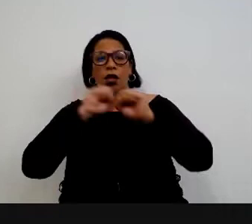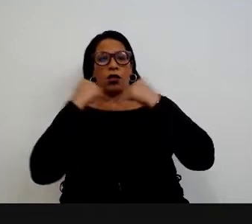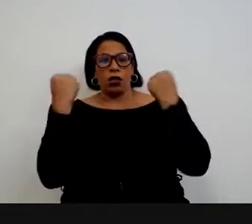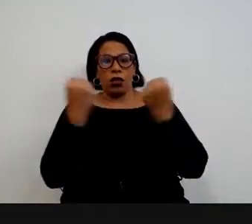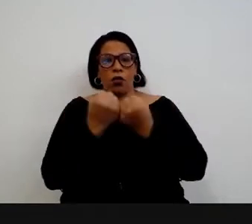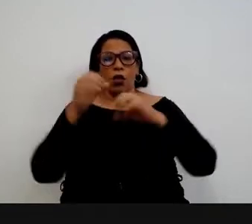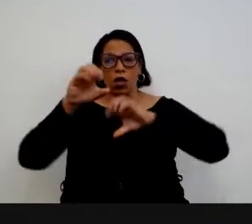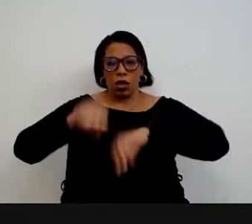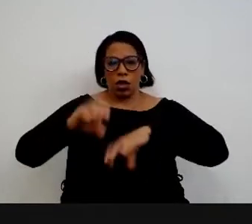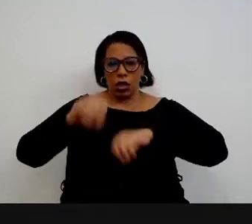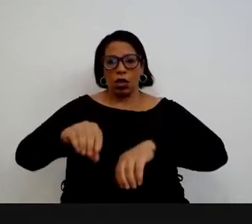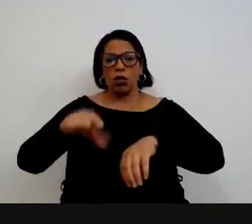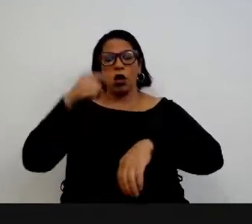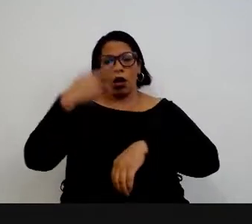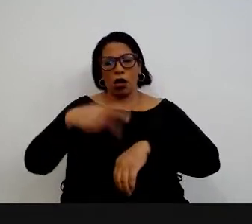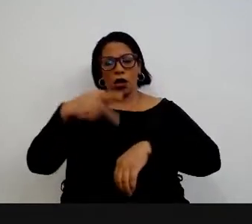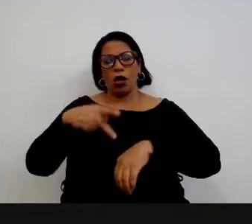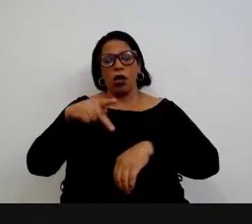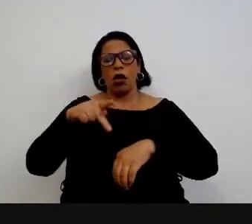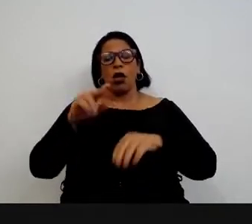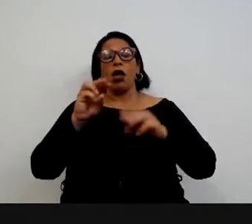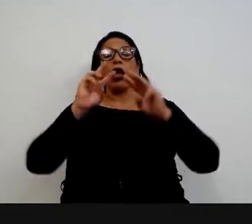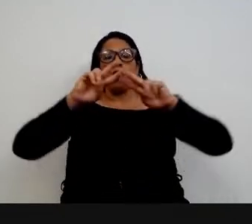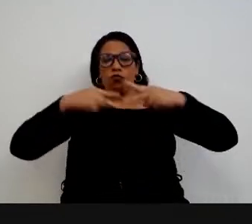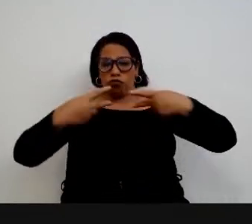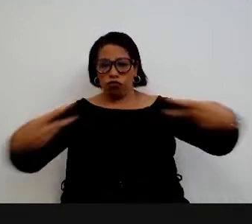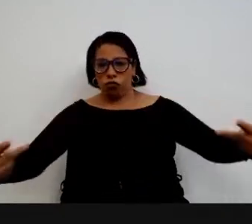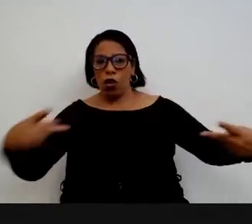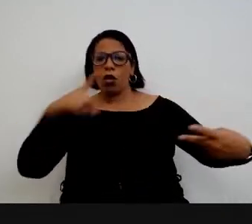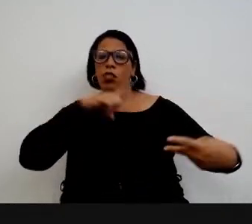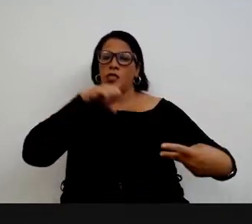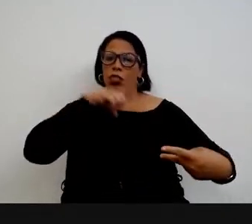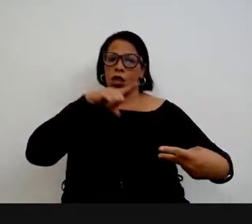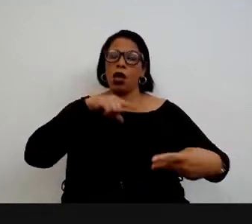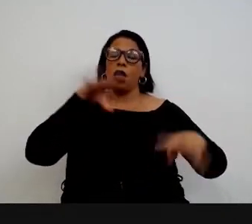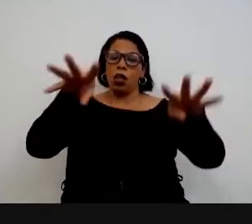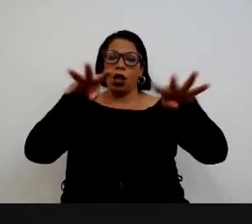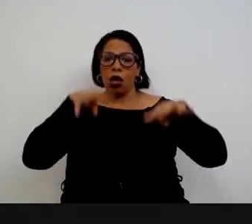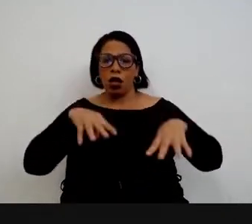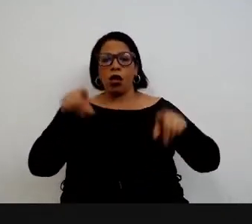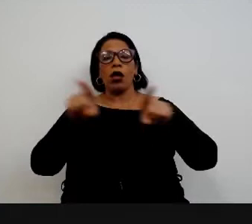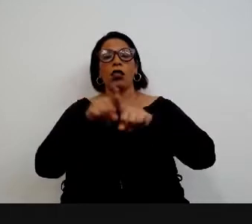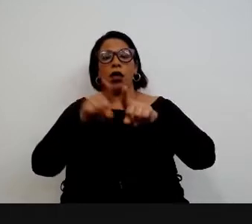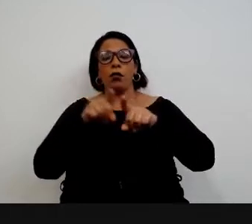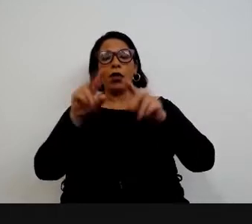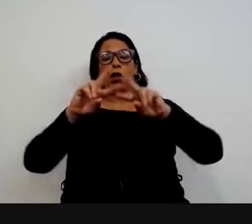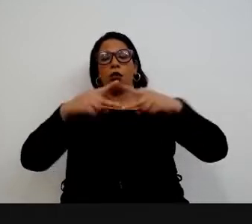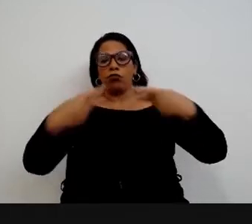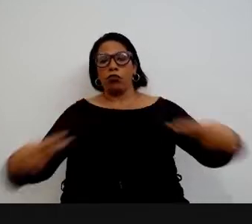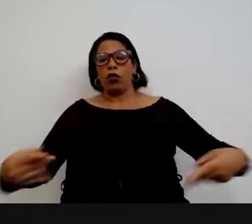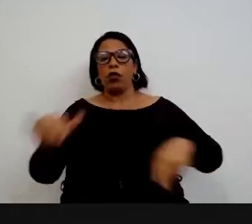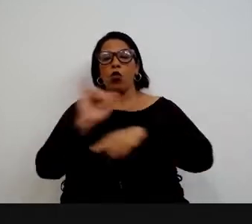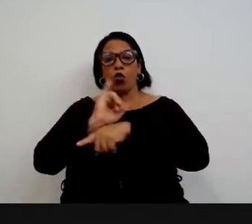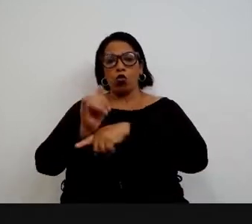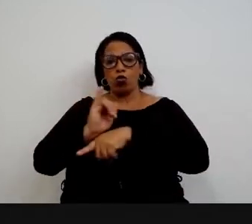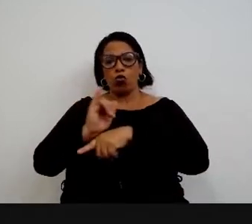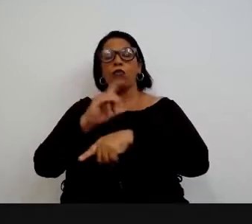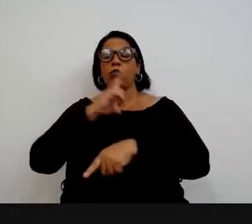Seminário de Educação Legislativa. O link está disponível na entrada do auditório e na descrição do YouTube.